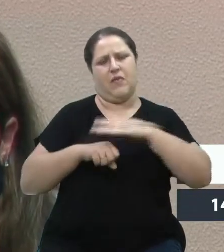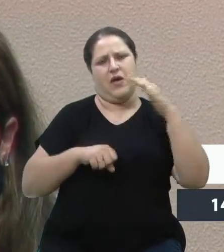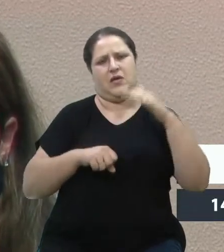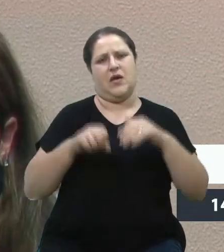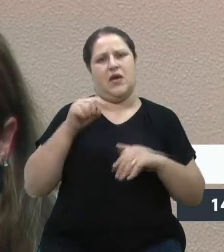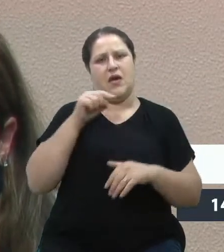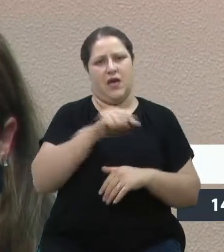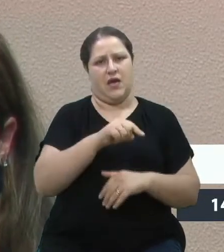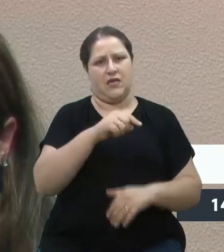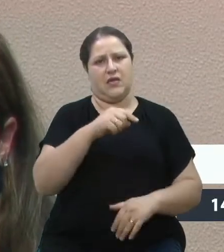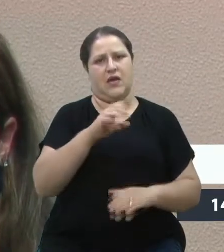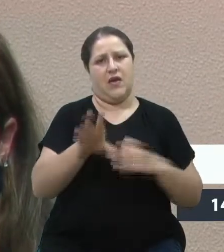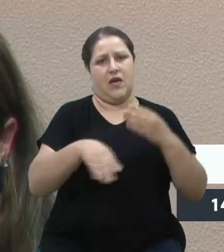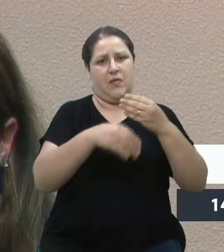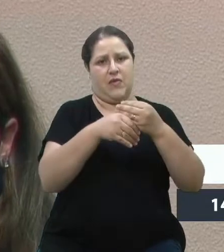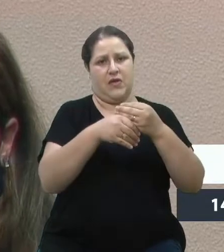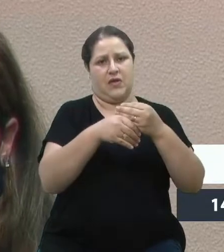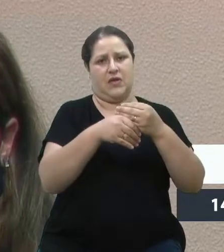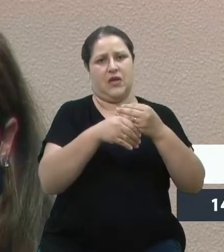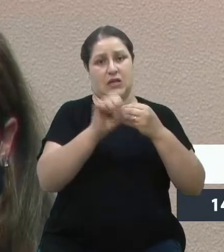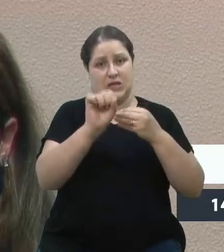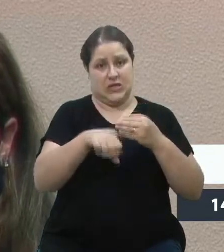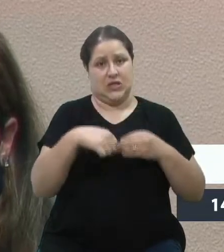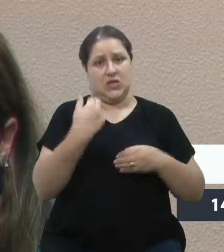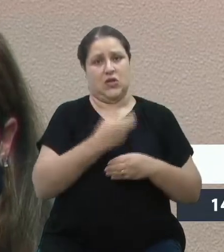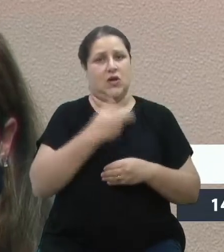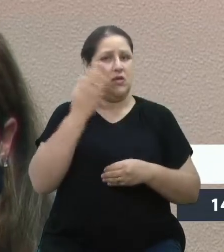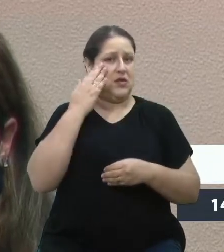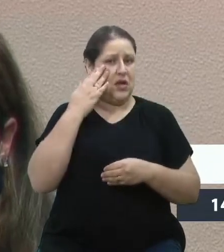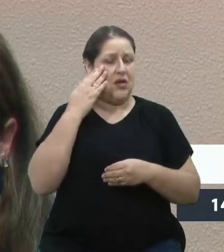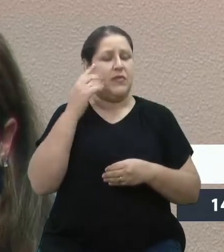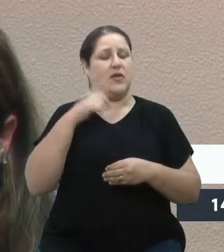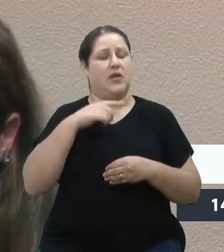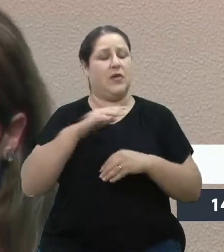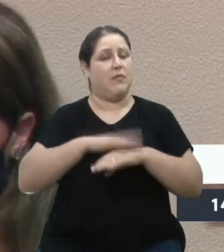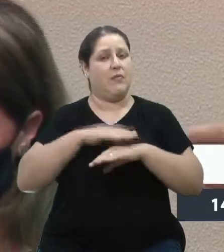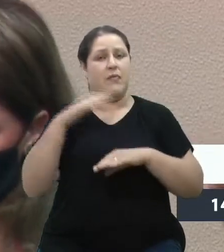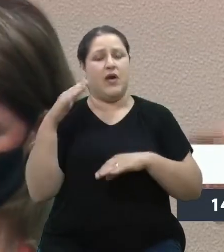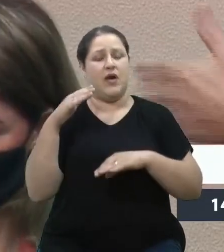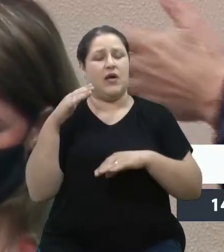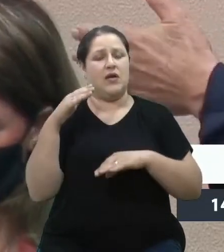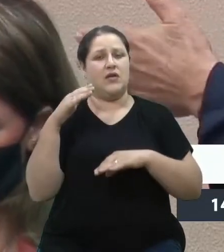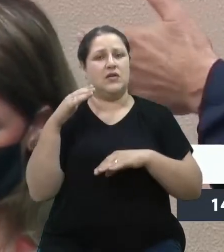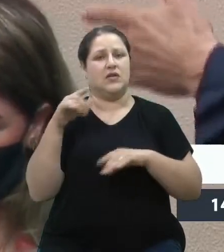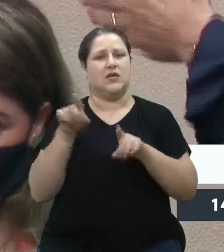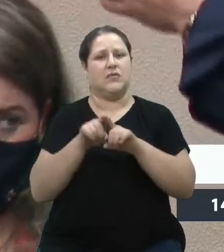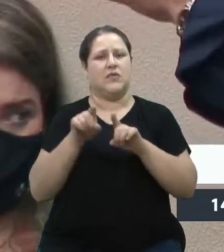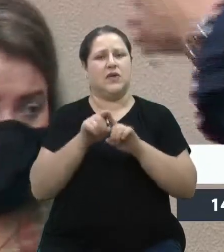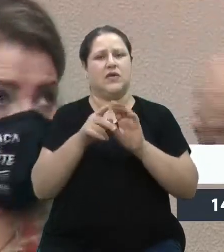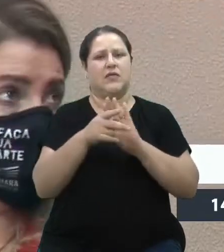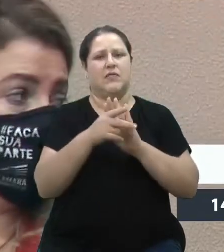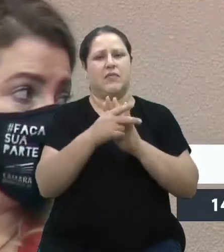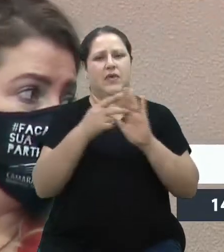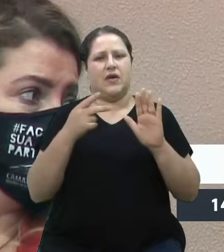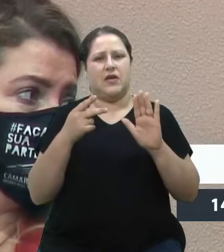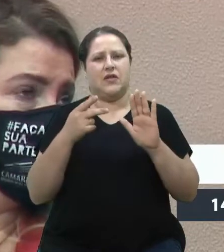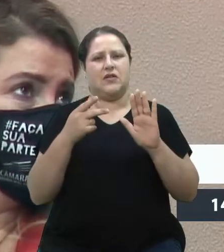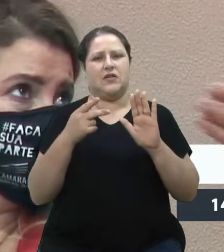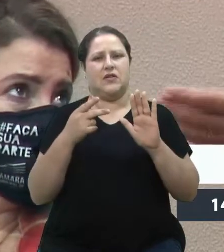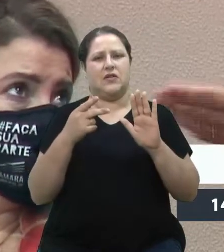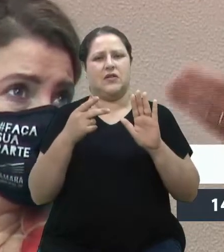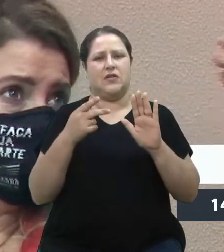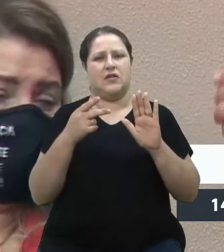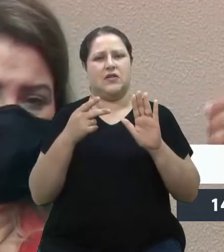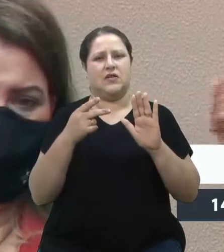emenda, sim, a gente sabe que vai dar mais, inclusive o parecer da Comissão de Desenvolvimento